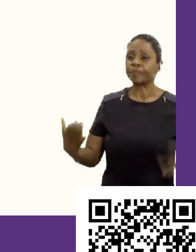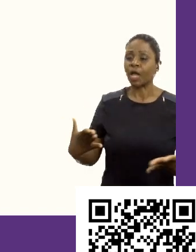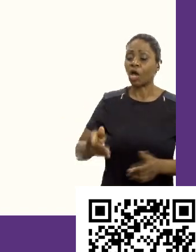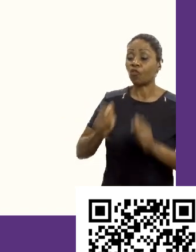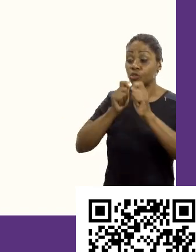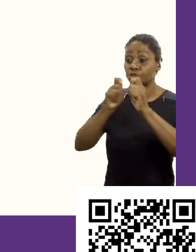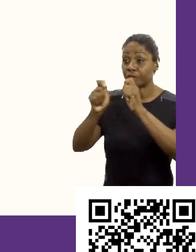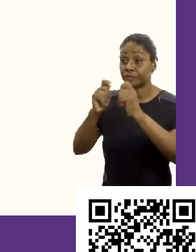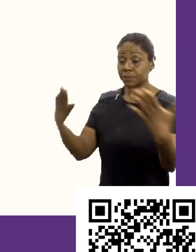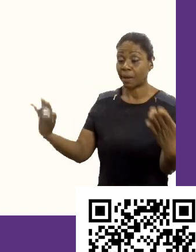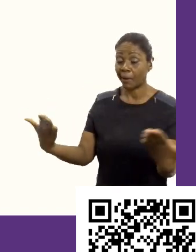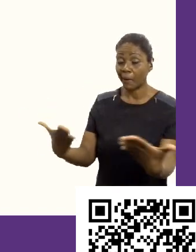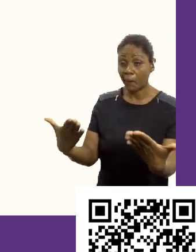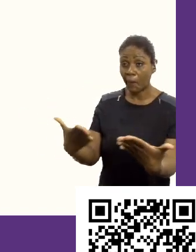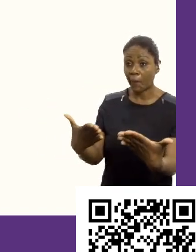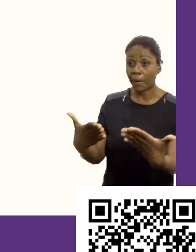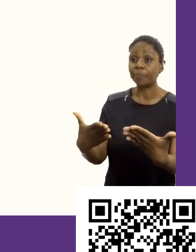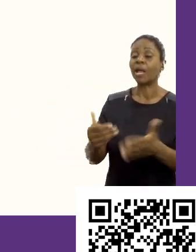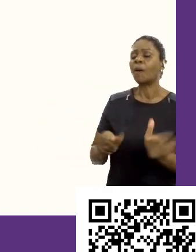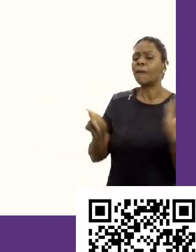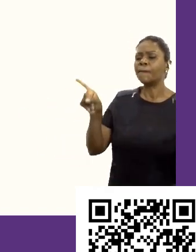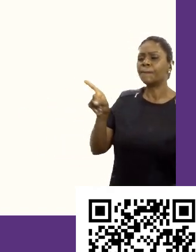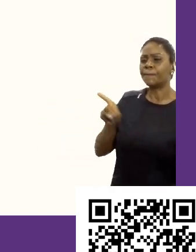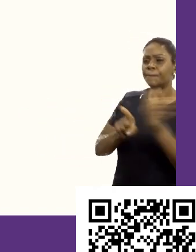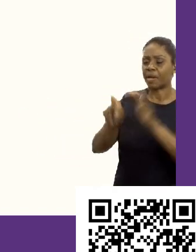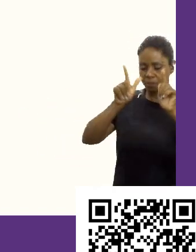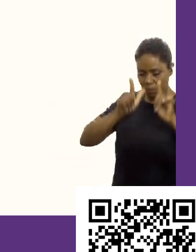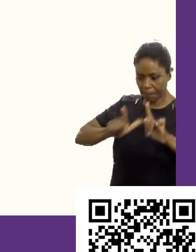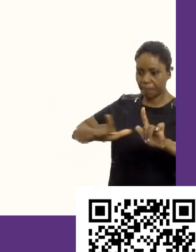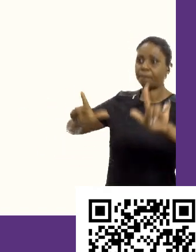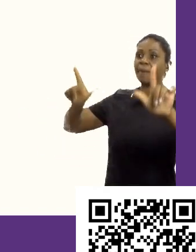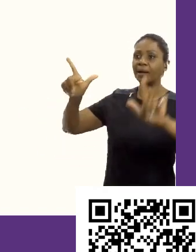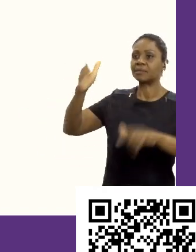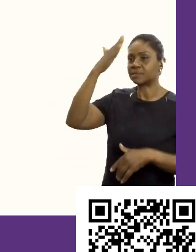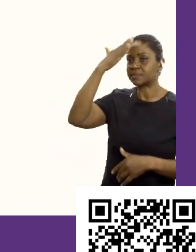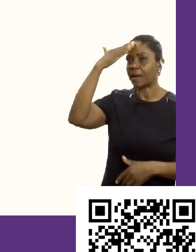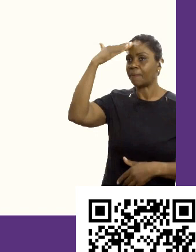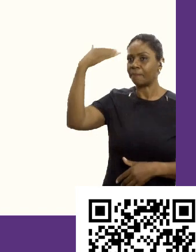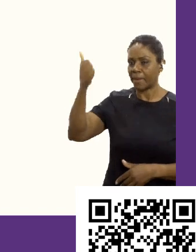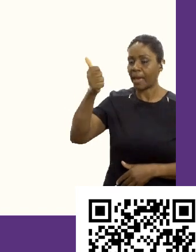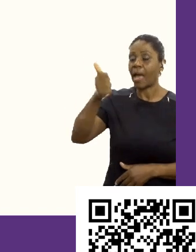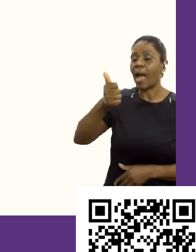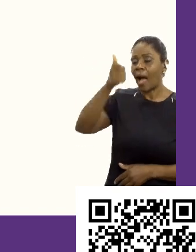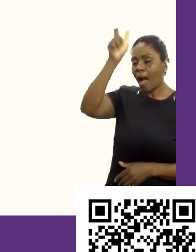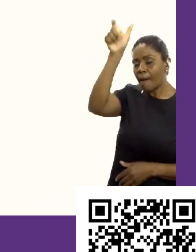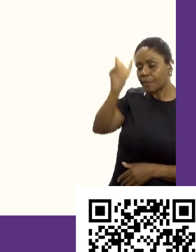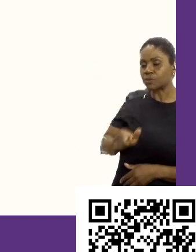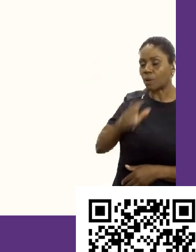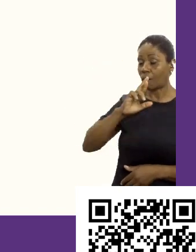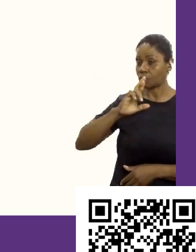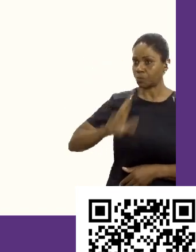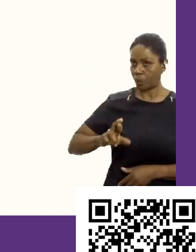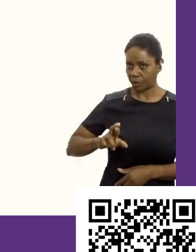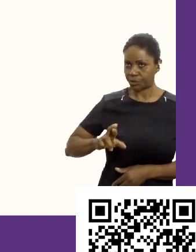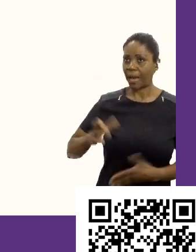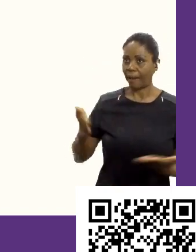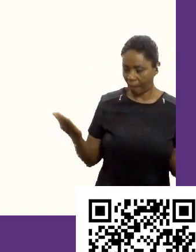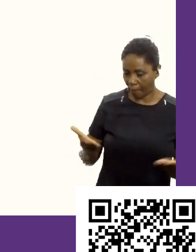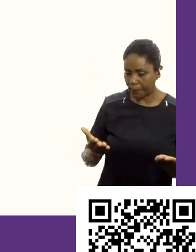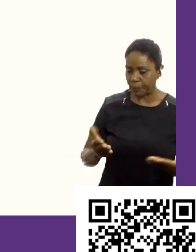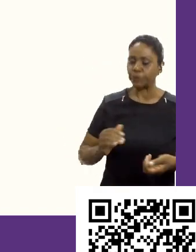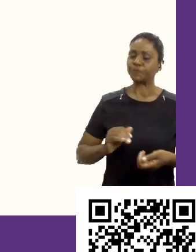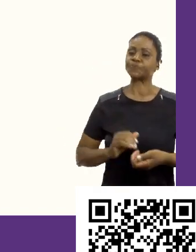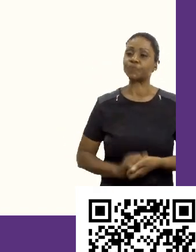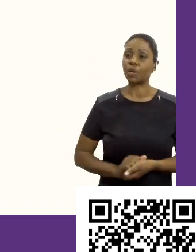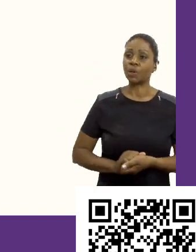entrevistar agora. E eu coloco essa pergunta na tela. Eu quero saber quem estaria com a resposta na ponta da língua. Beleza? Vamos lá?